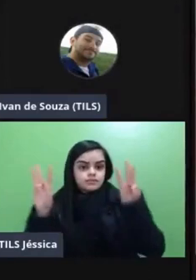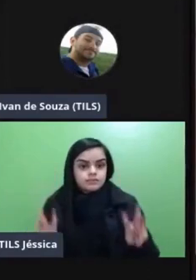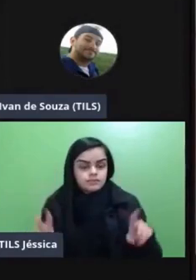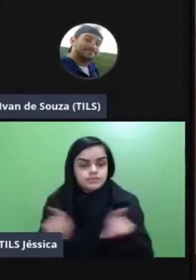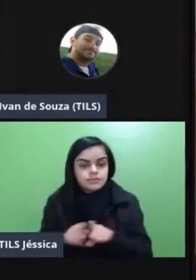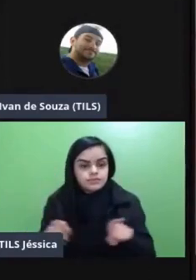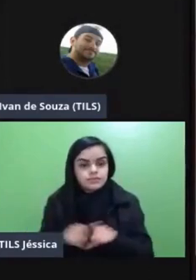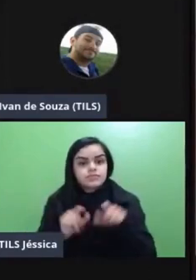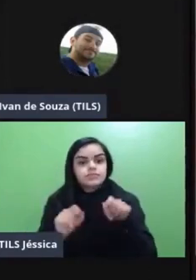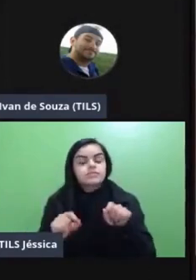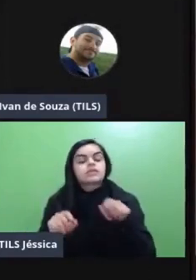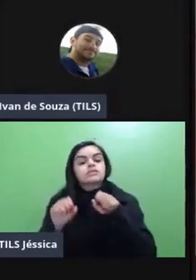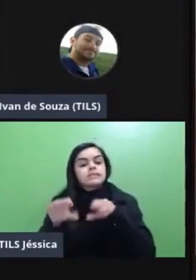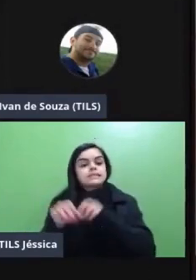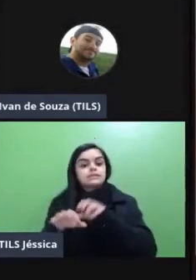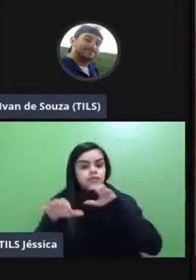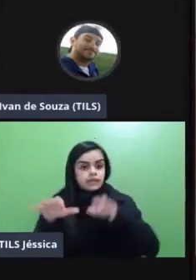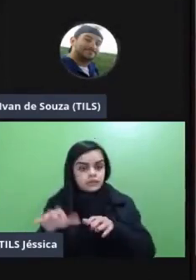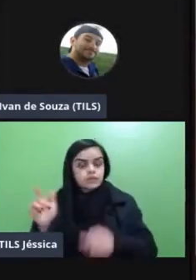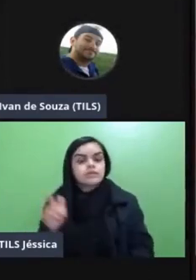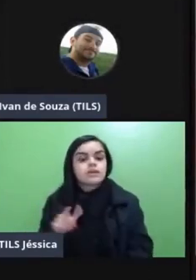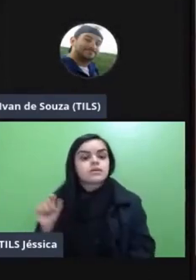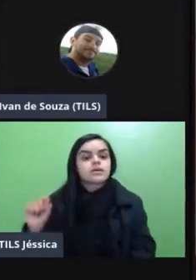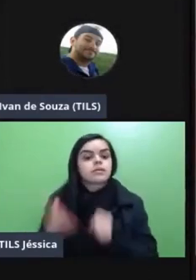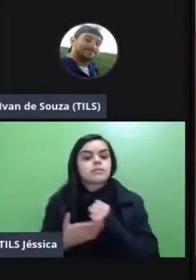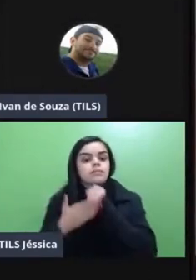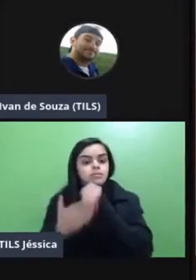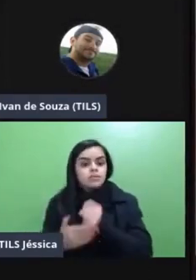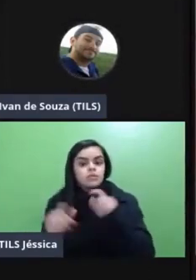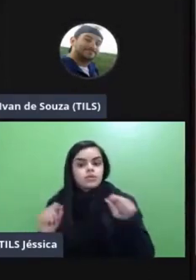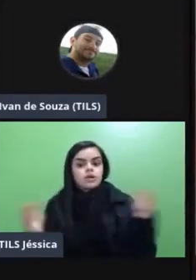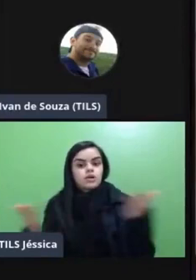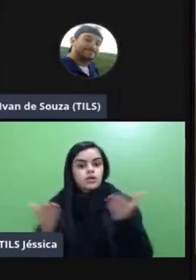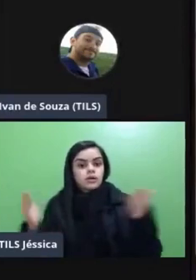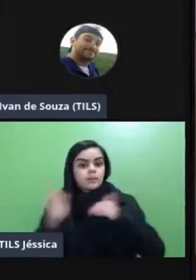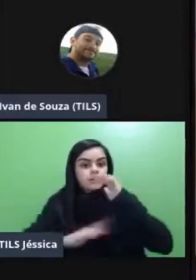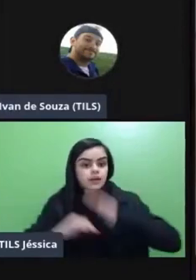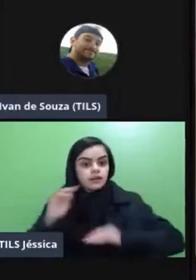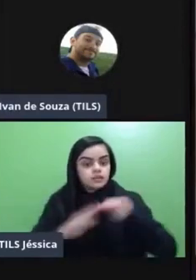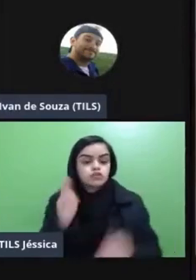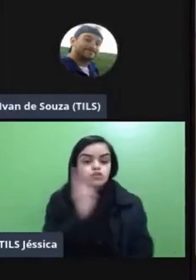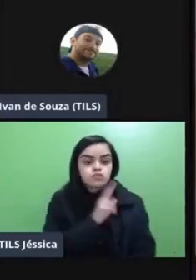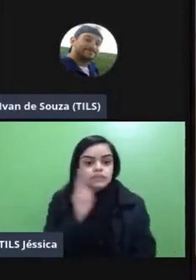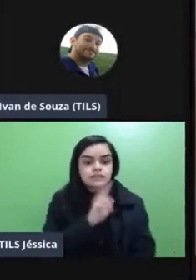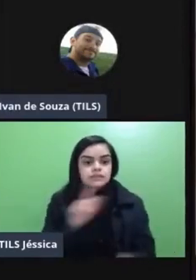o ensino híbrido ele entra para auxiliar é nessas atividades práticas emergenciais